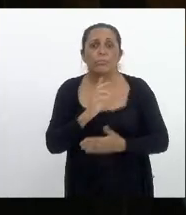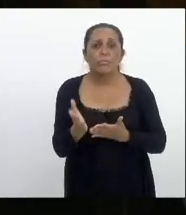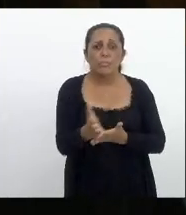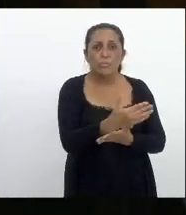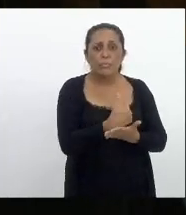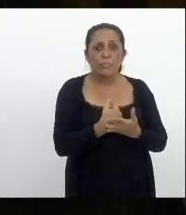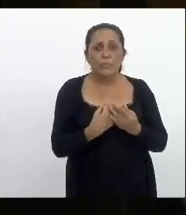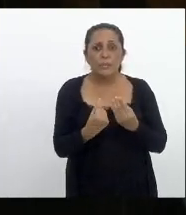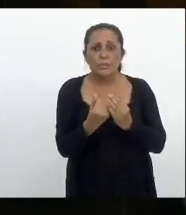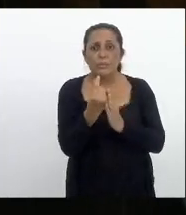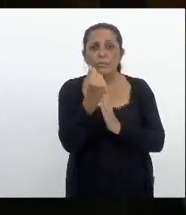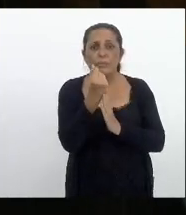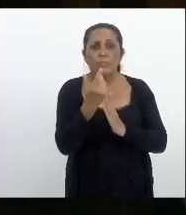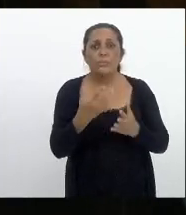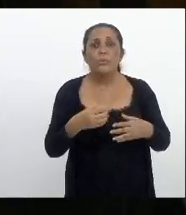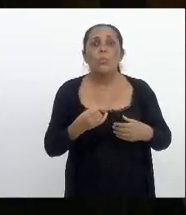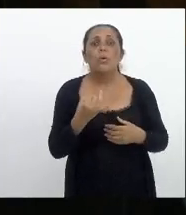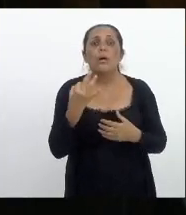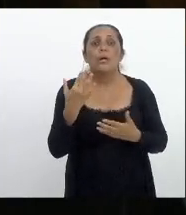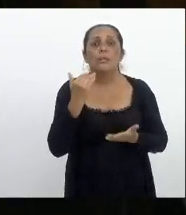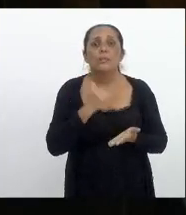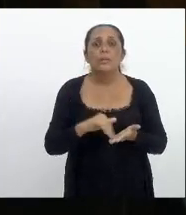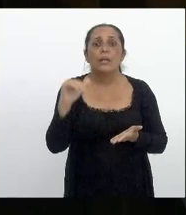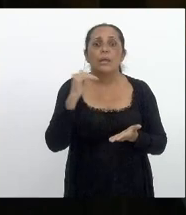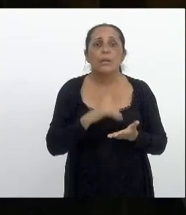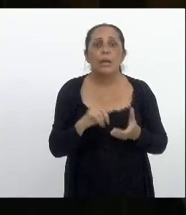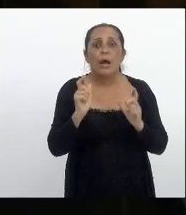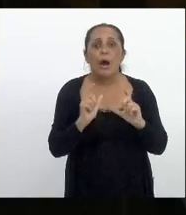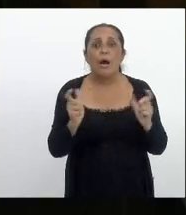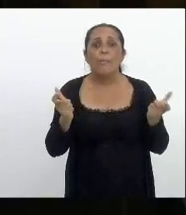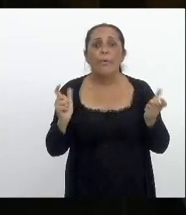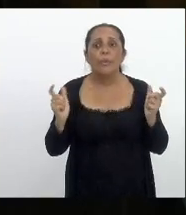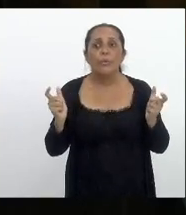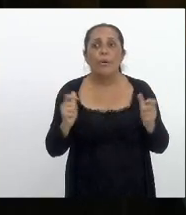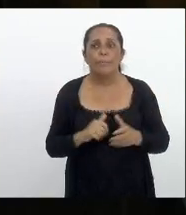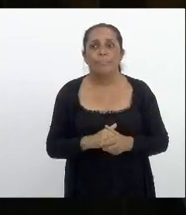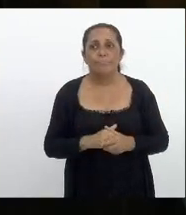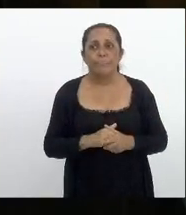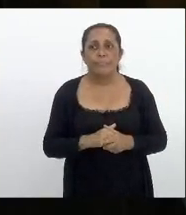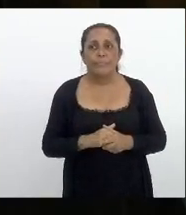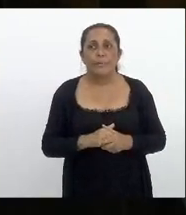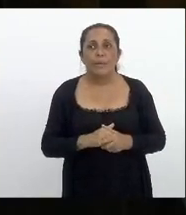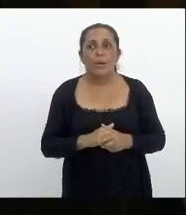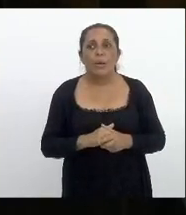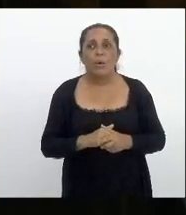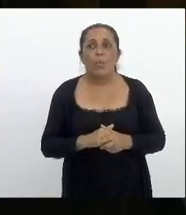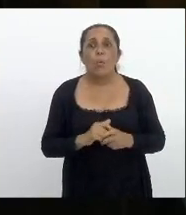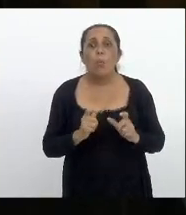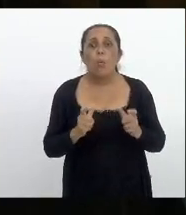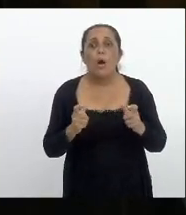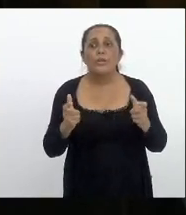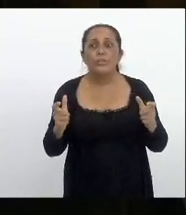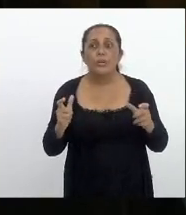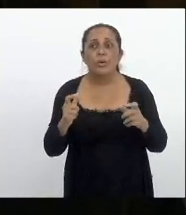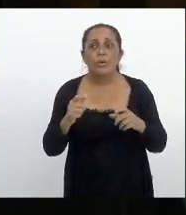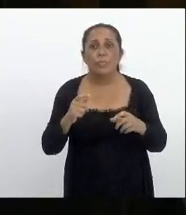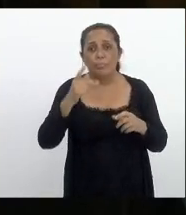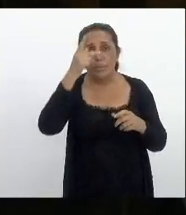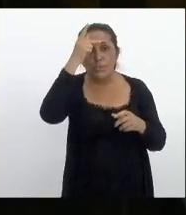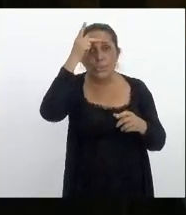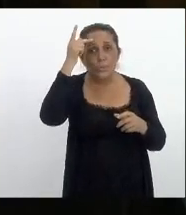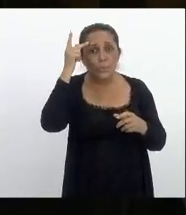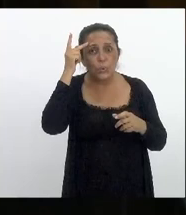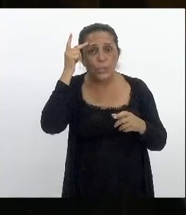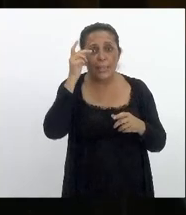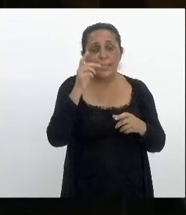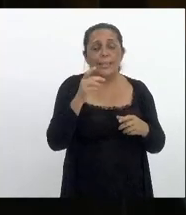a quantidade de secretarias aumentou deputada a quantidade de comissionados